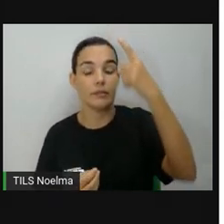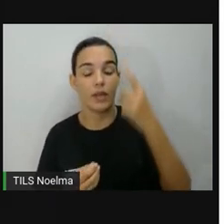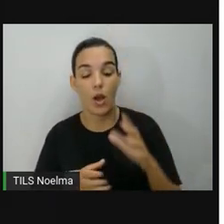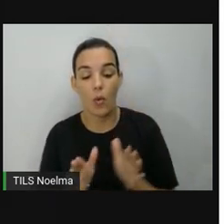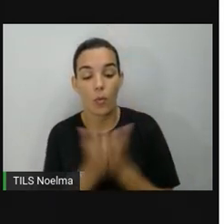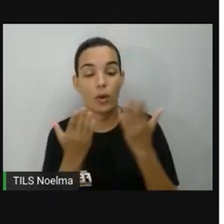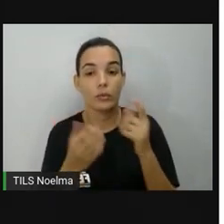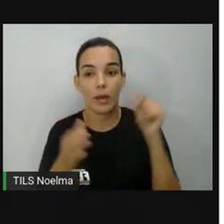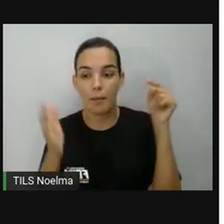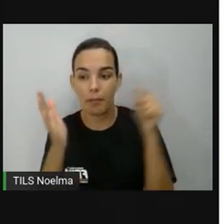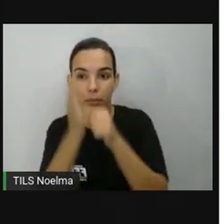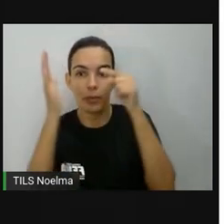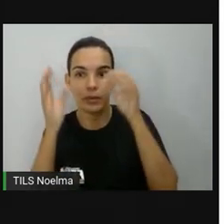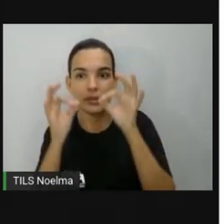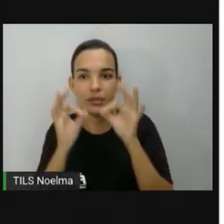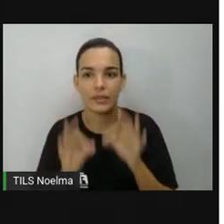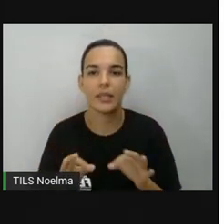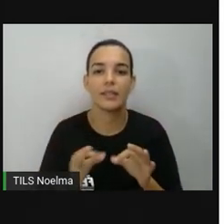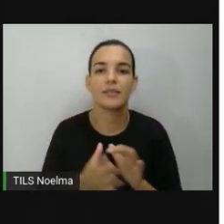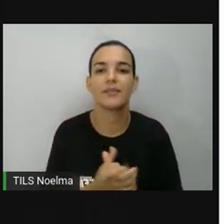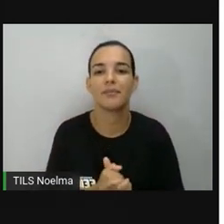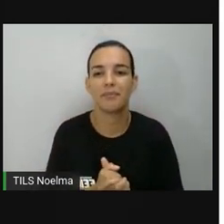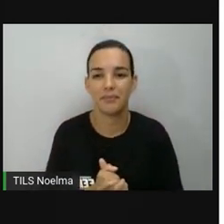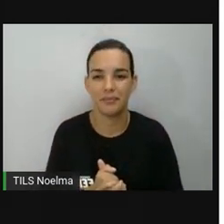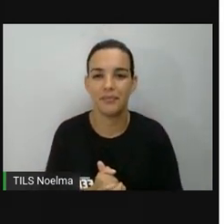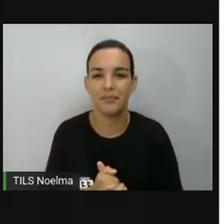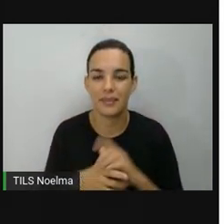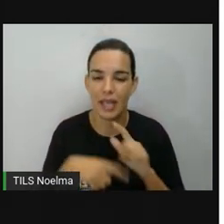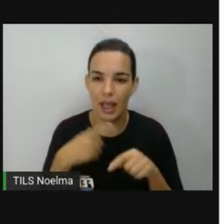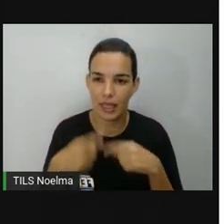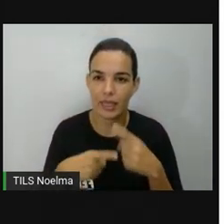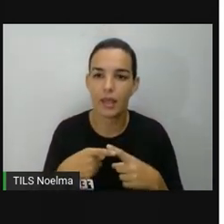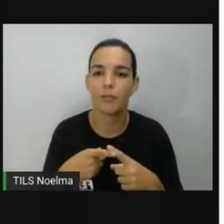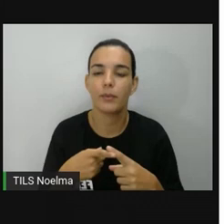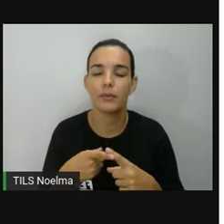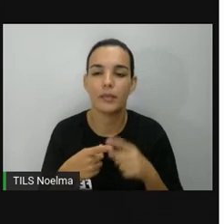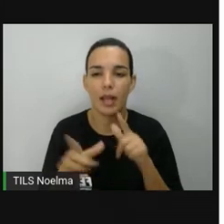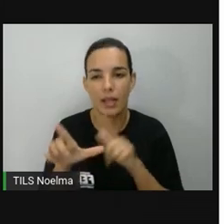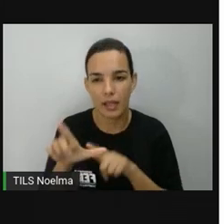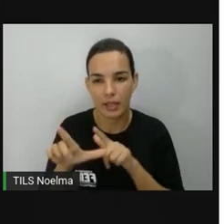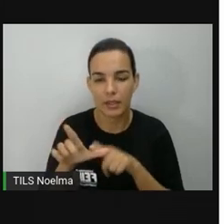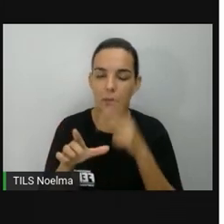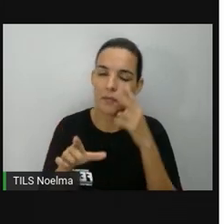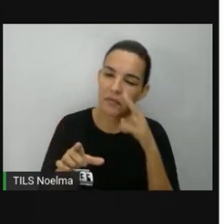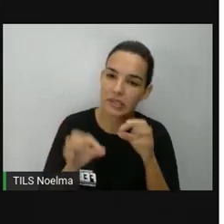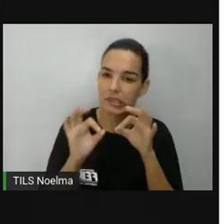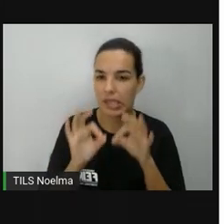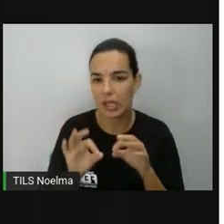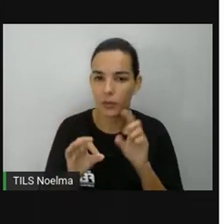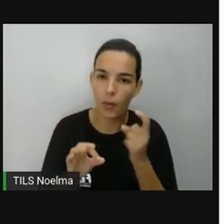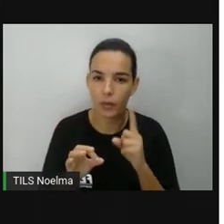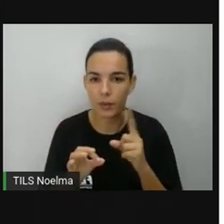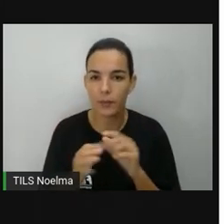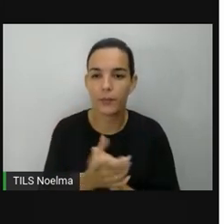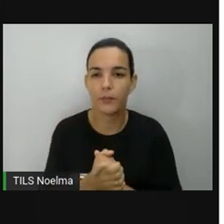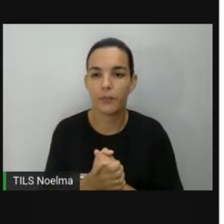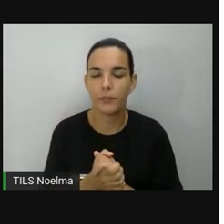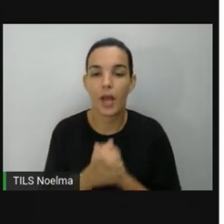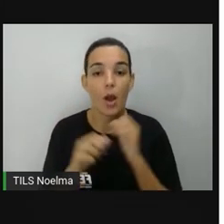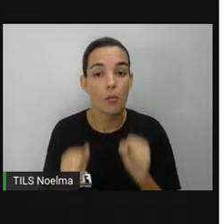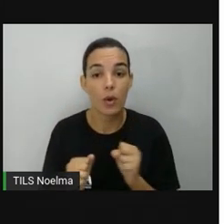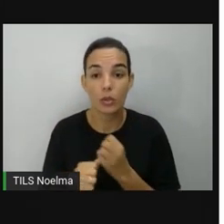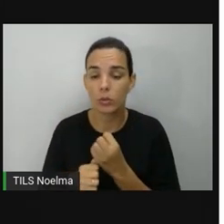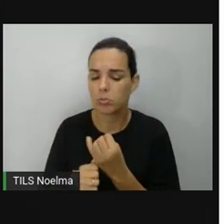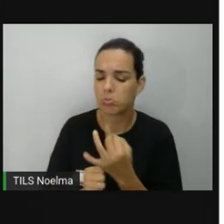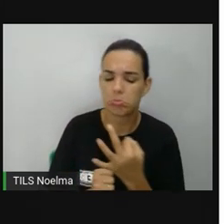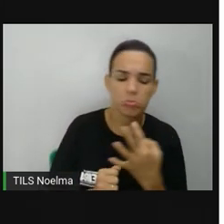o tiro. Ele vai falar um destes números e depois uma destas letras aqui. Você pode estipular quantos navios